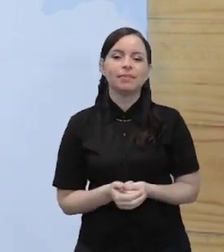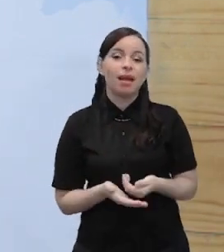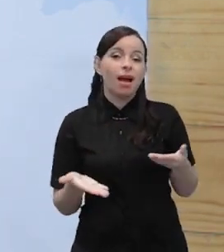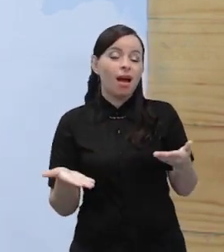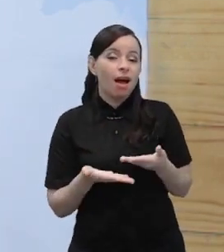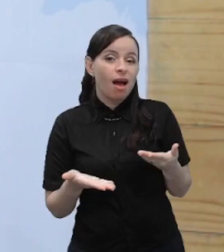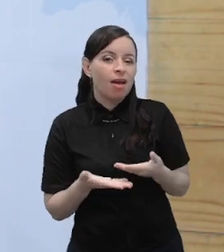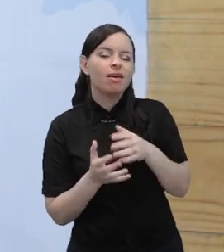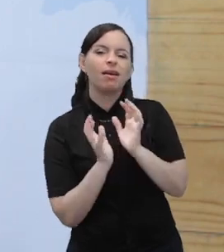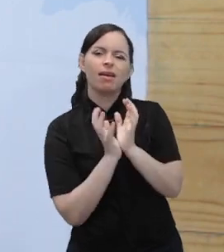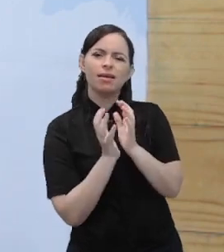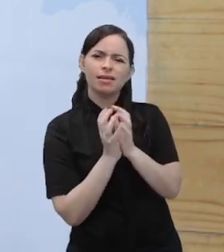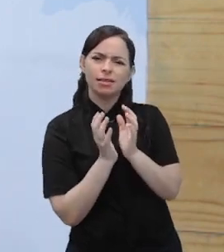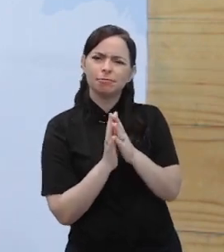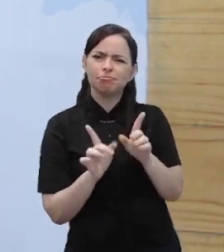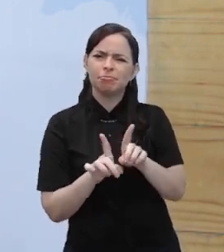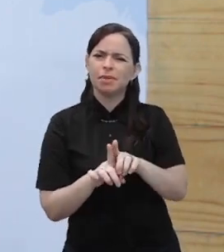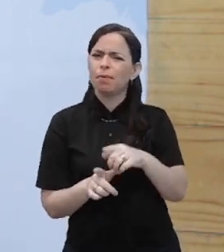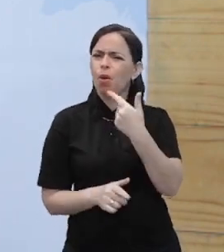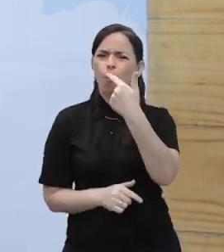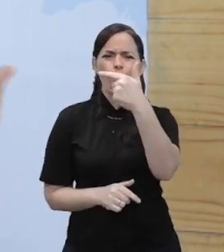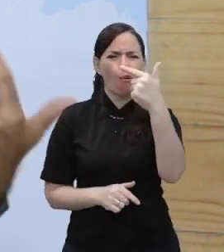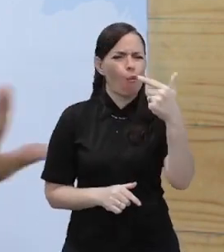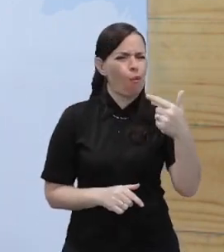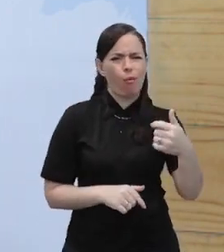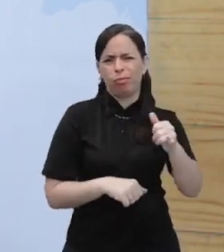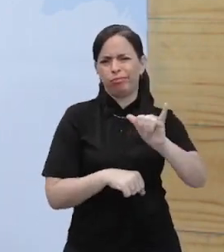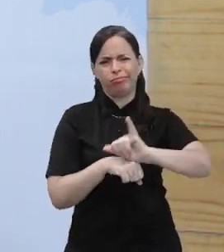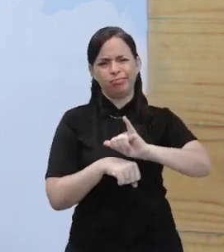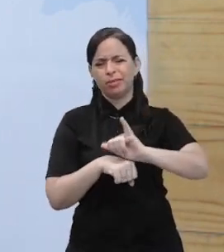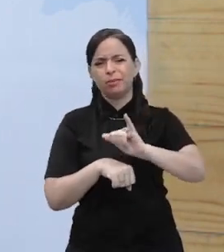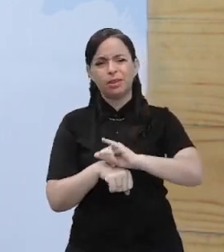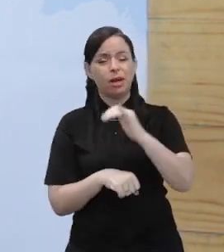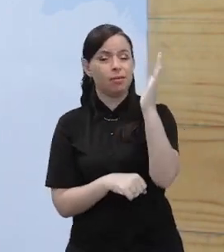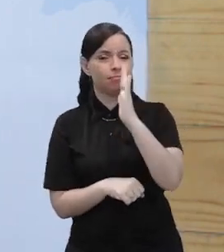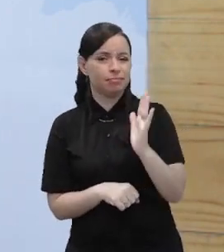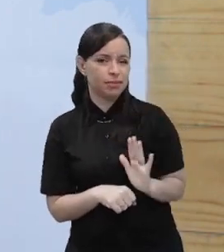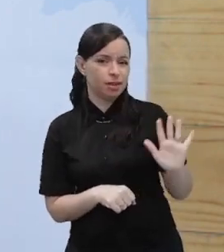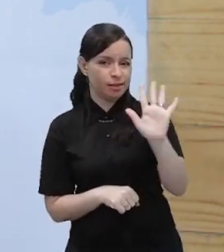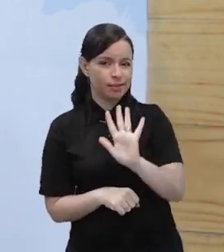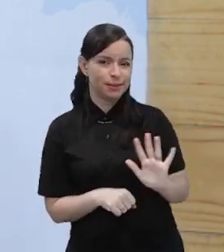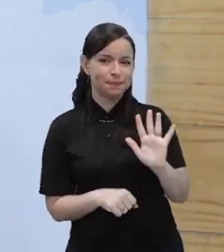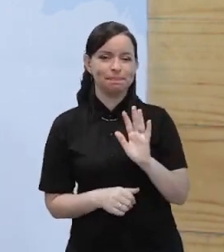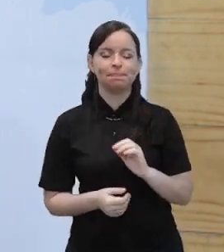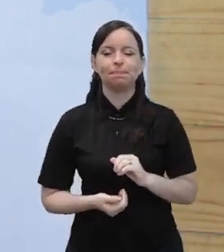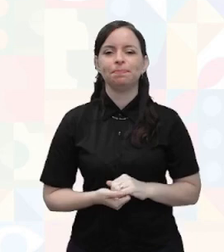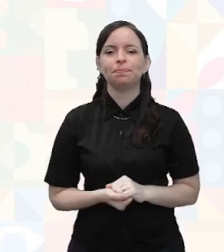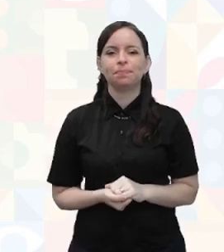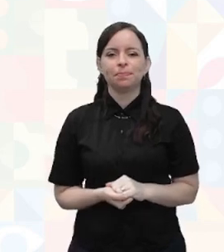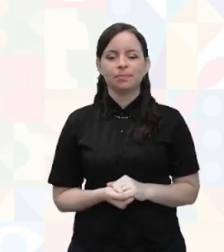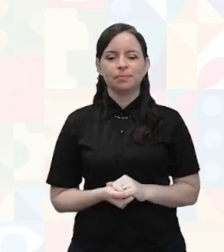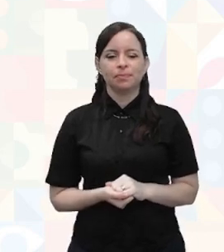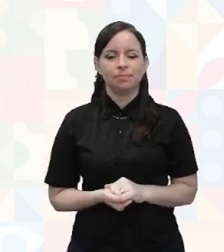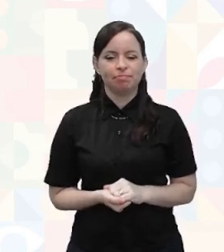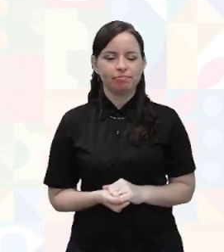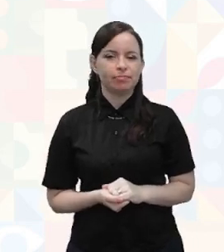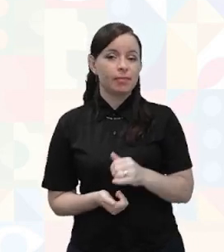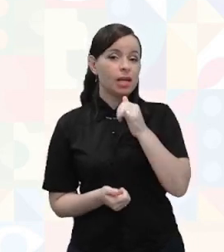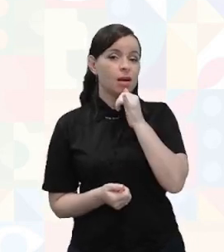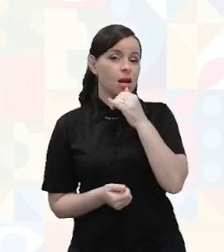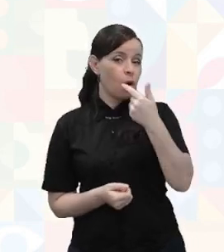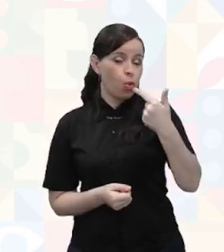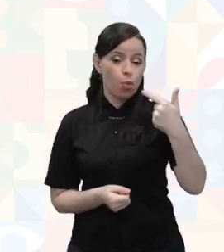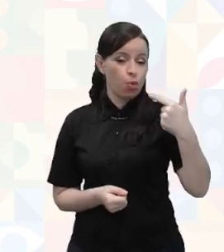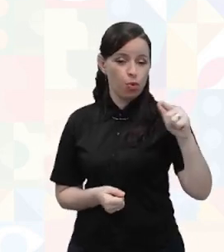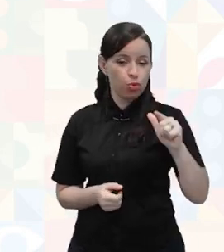na cidade de Recife, mas também em muitas outras capitais ao redor do país, ao redor do Brasil. E aí um segundo exemplo seria